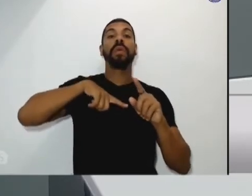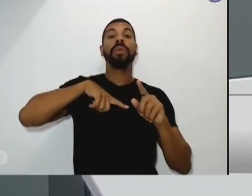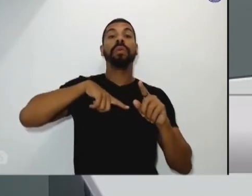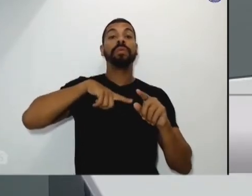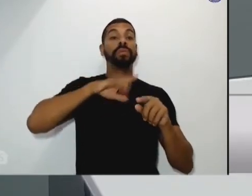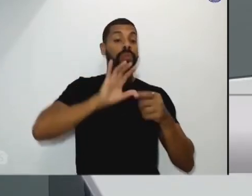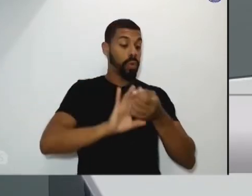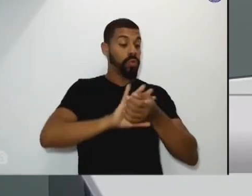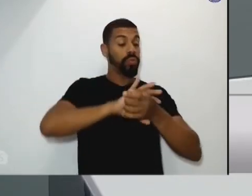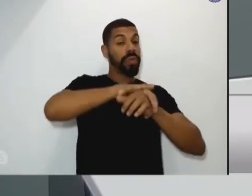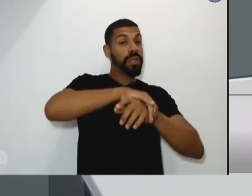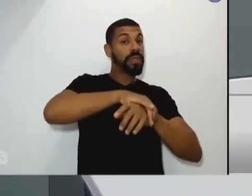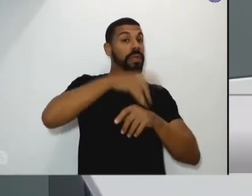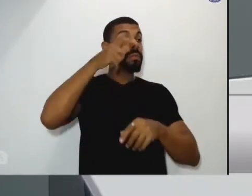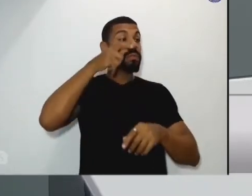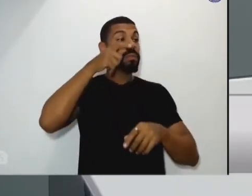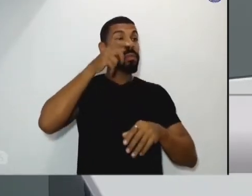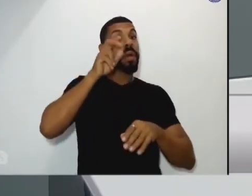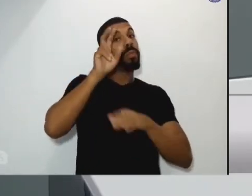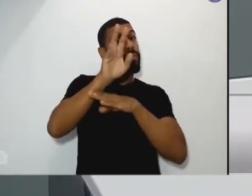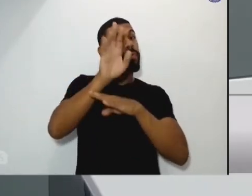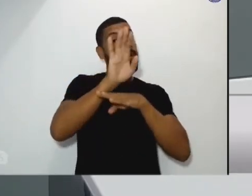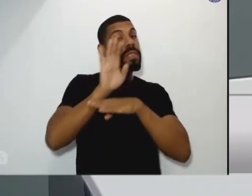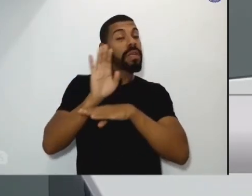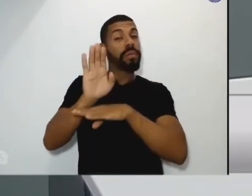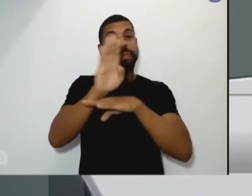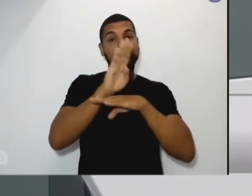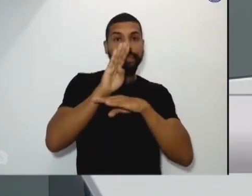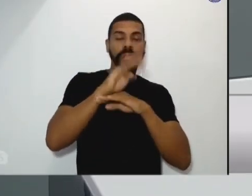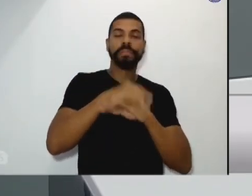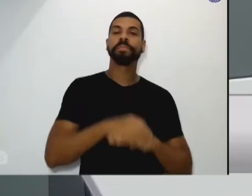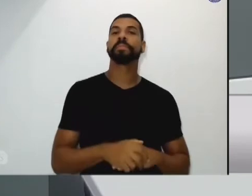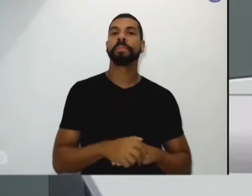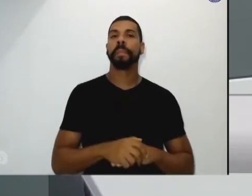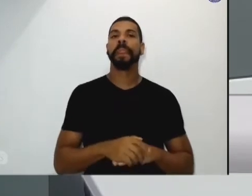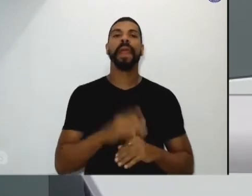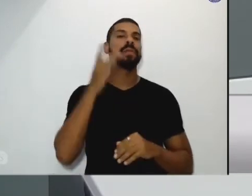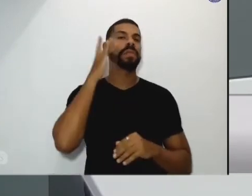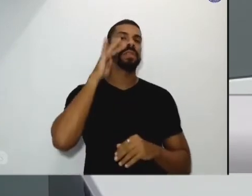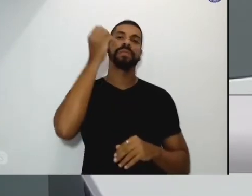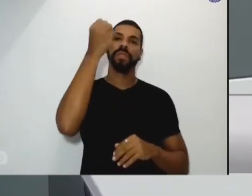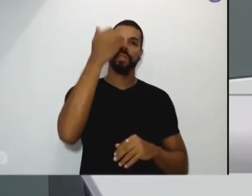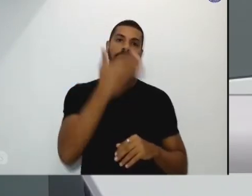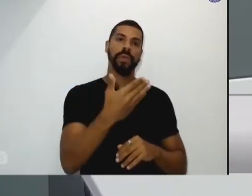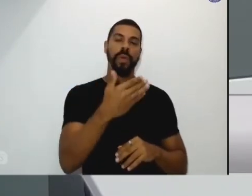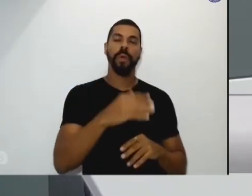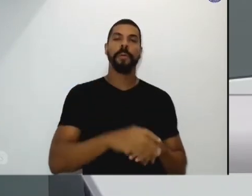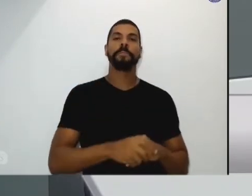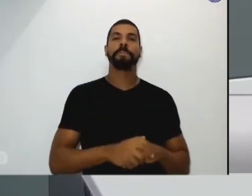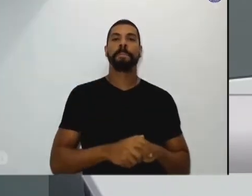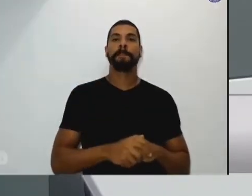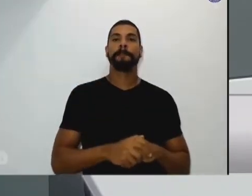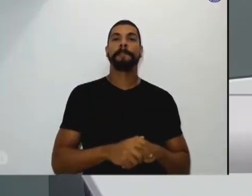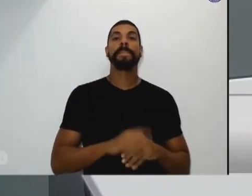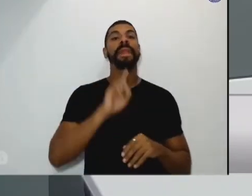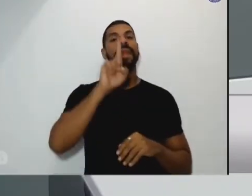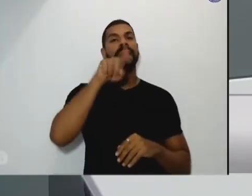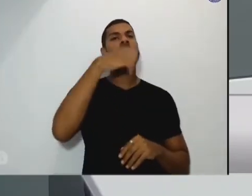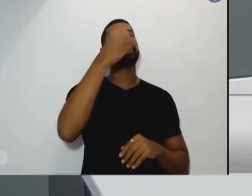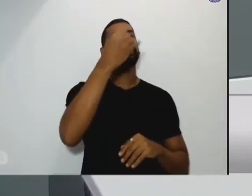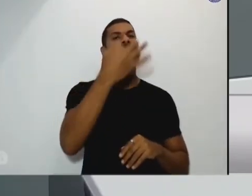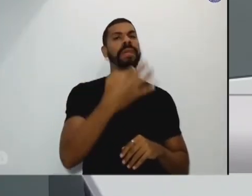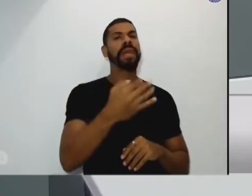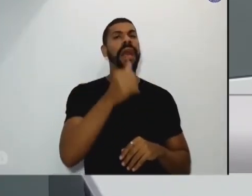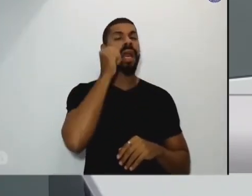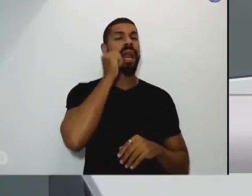segurança para as mulheres né então eu não sei se você falou daí você pode até complementar colocar com mais detalhes isso porque as mulheres que estão